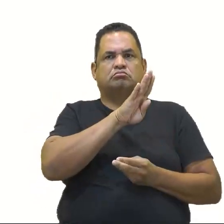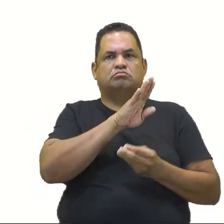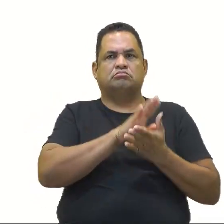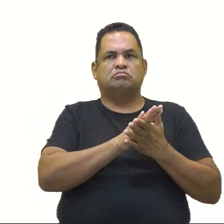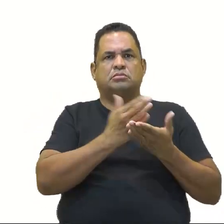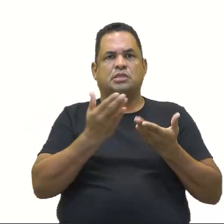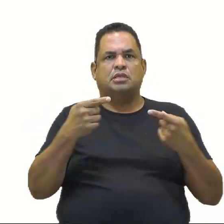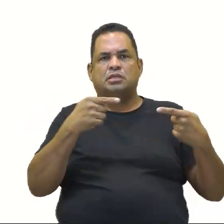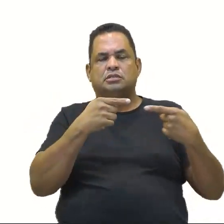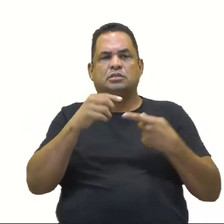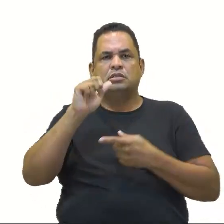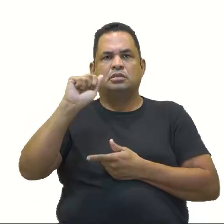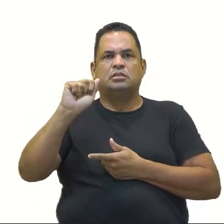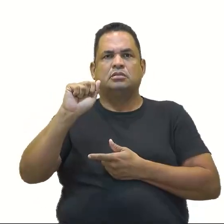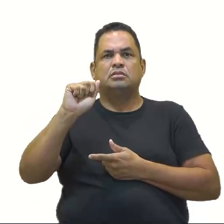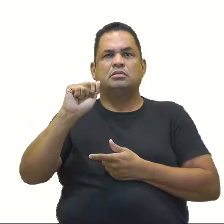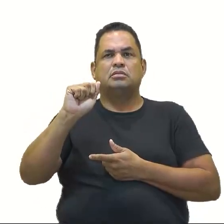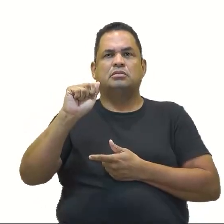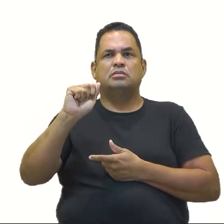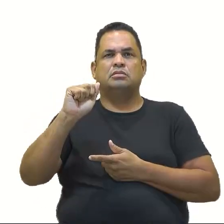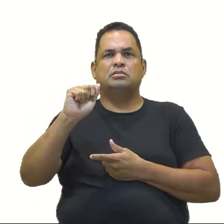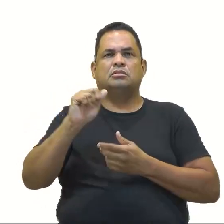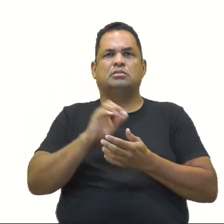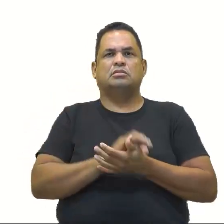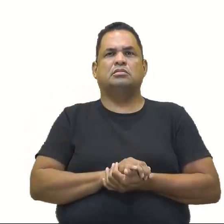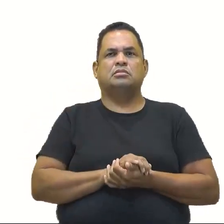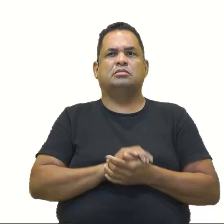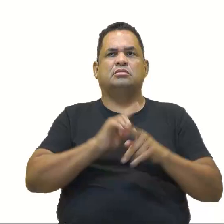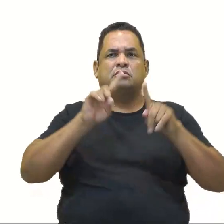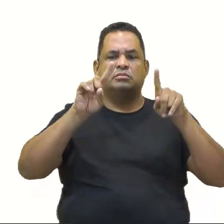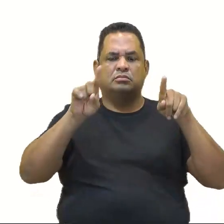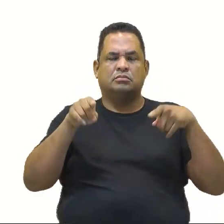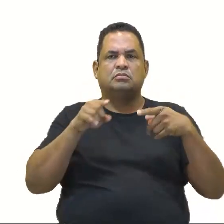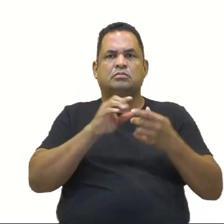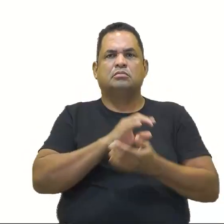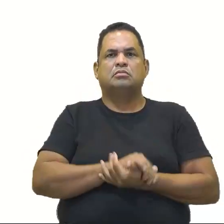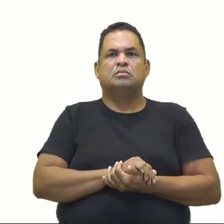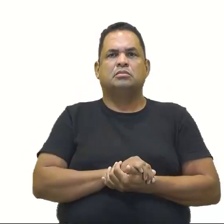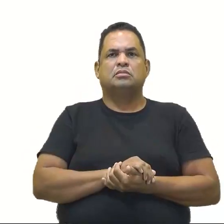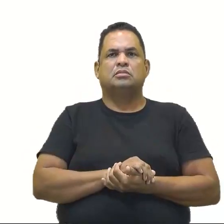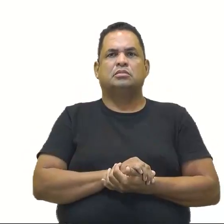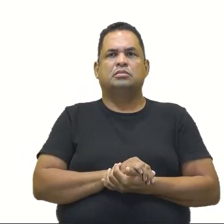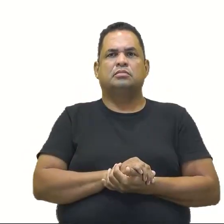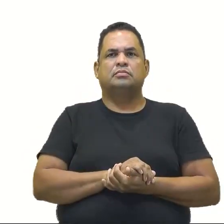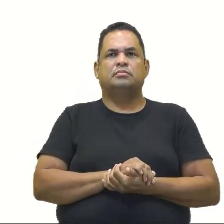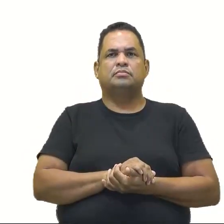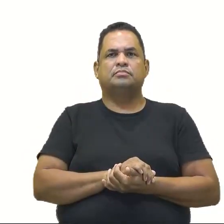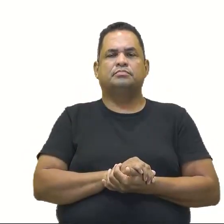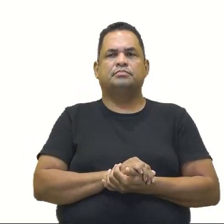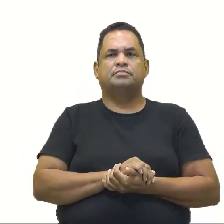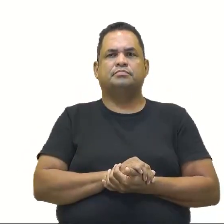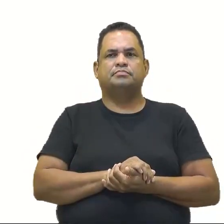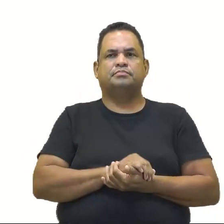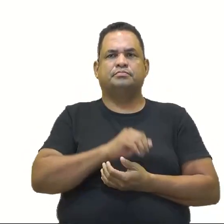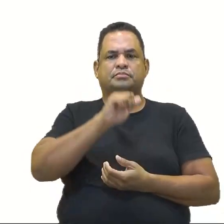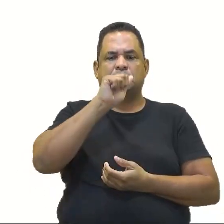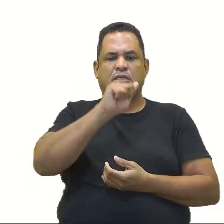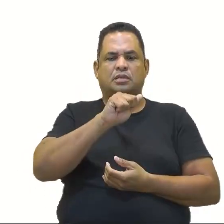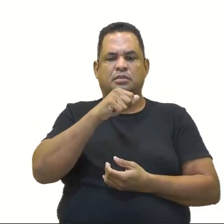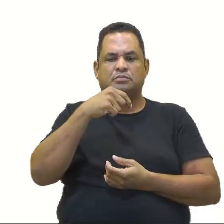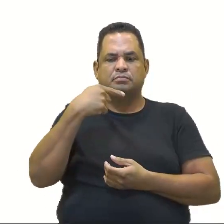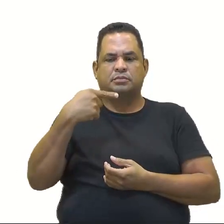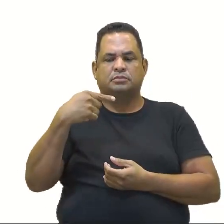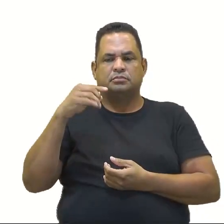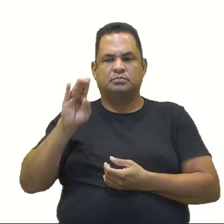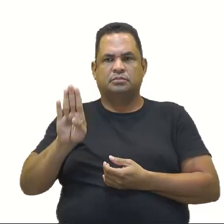A é... E aí, entre parênteses, vem lá dizendo que complementar de B em A... A é o mesmo que A